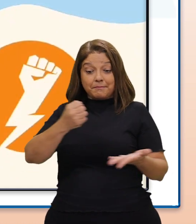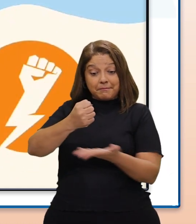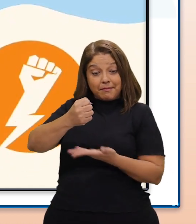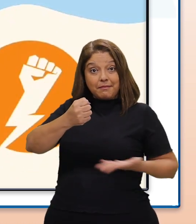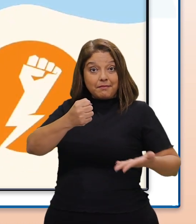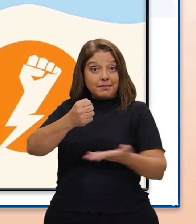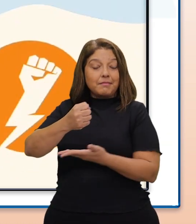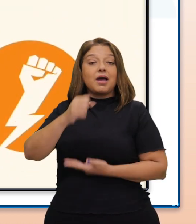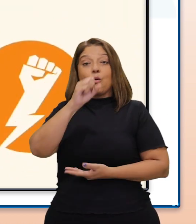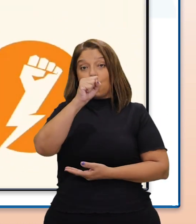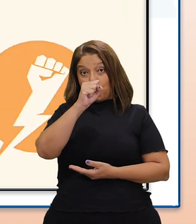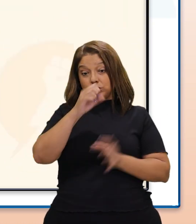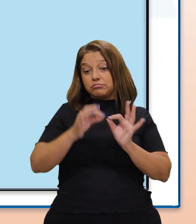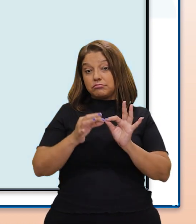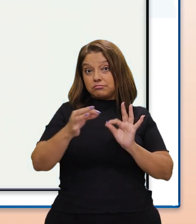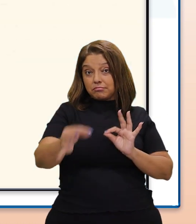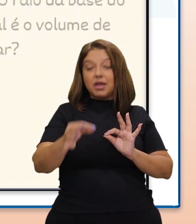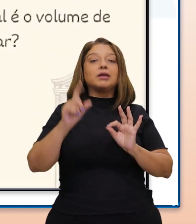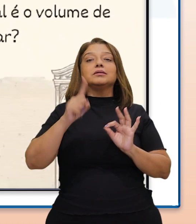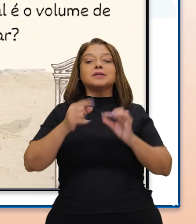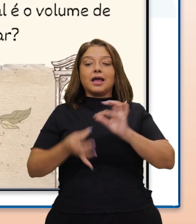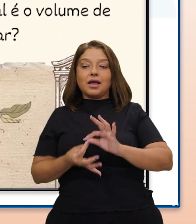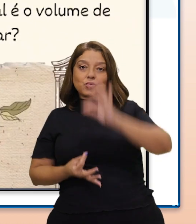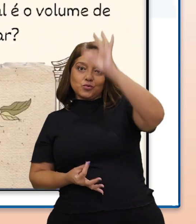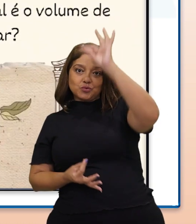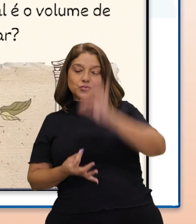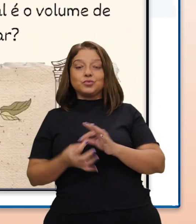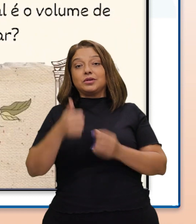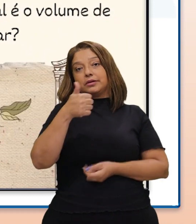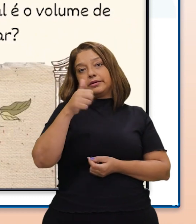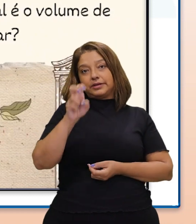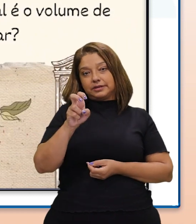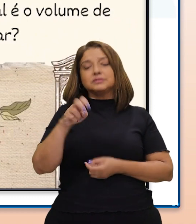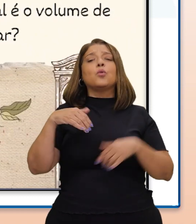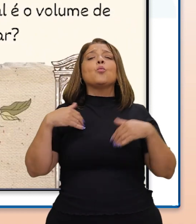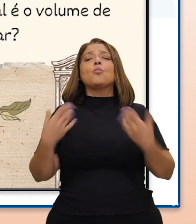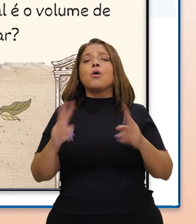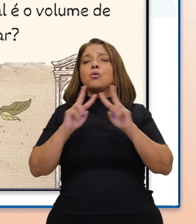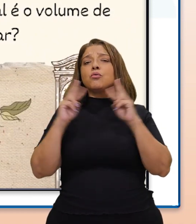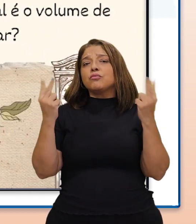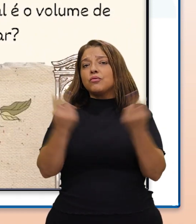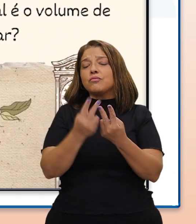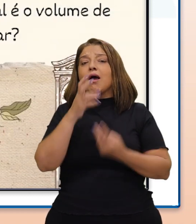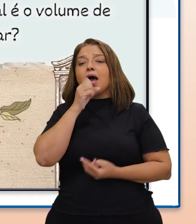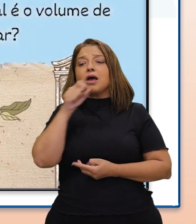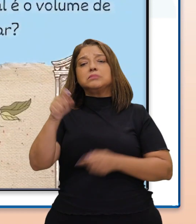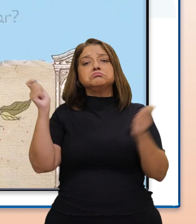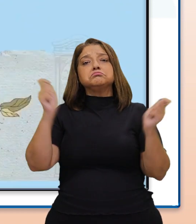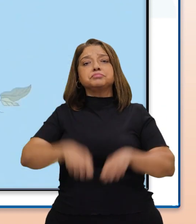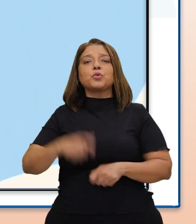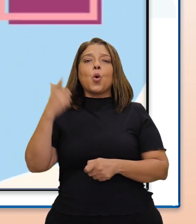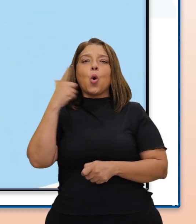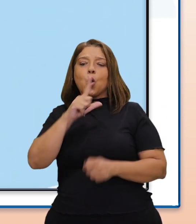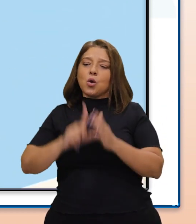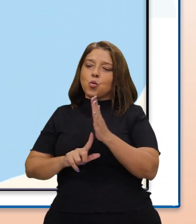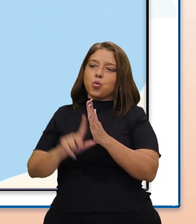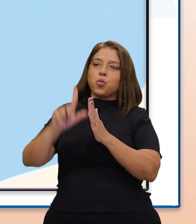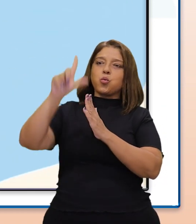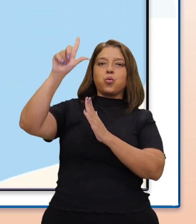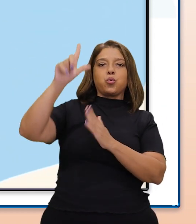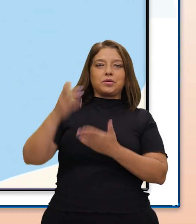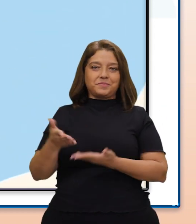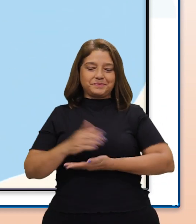do cilindro é 8 metros e a altura é de 15 metros. Qual é o volume de água que o reservatório pode armazenar?